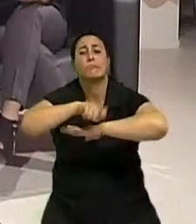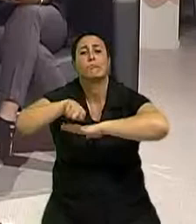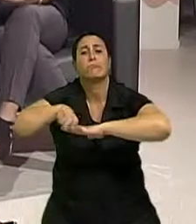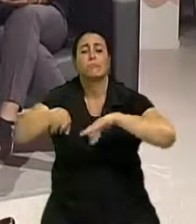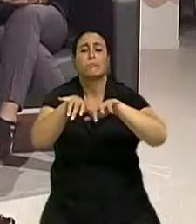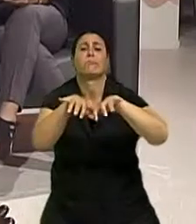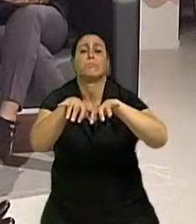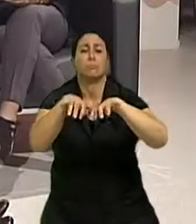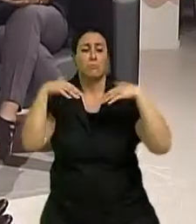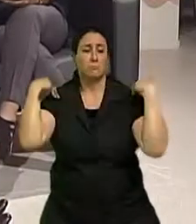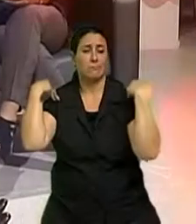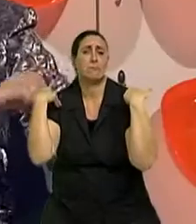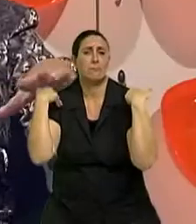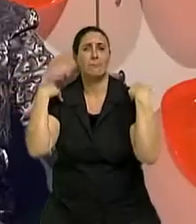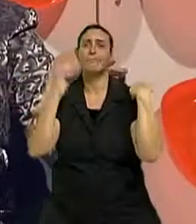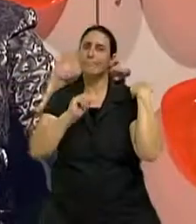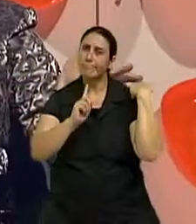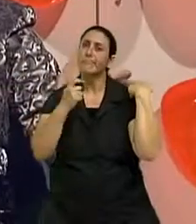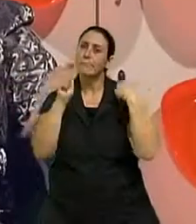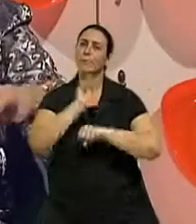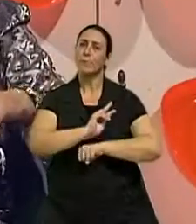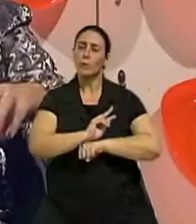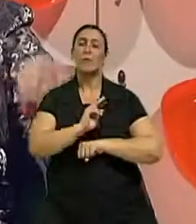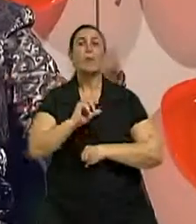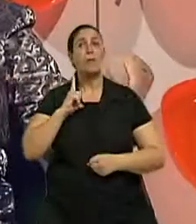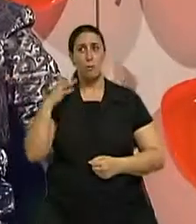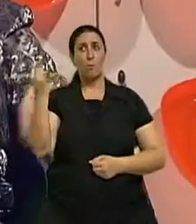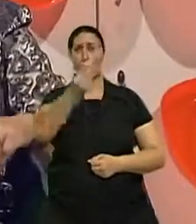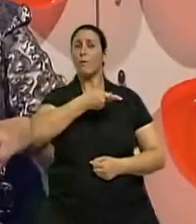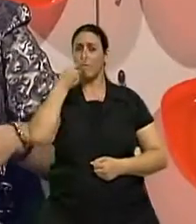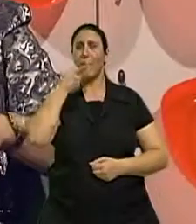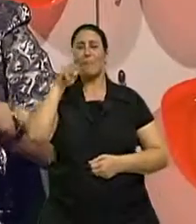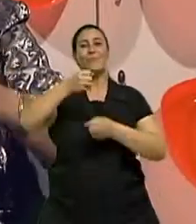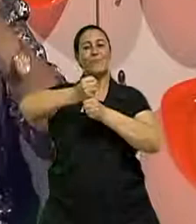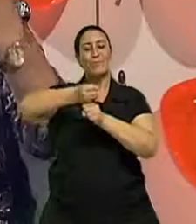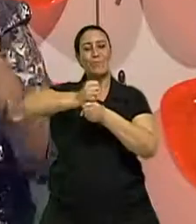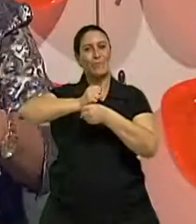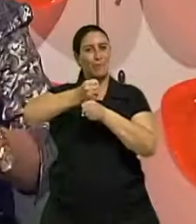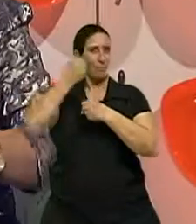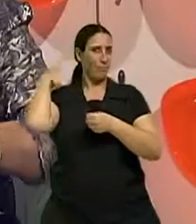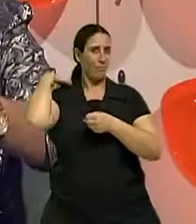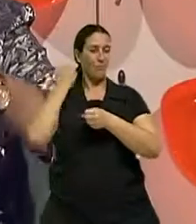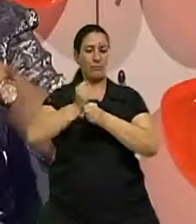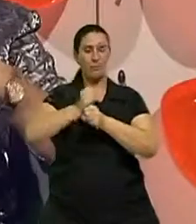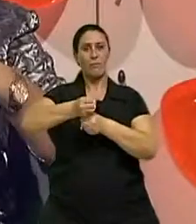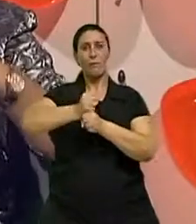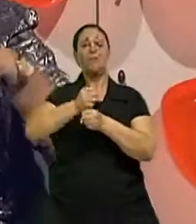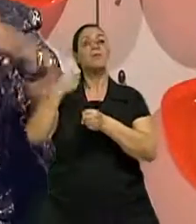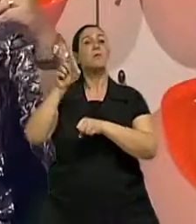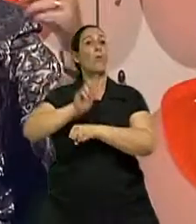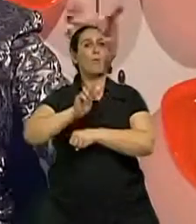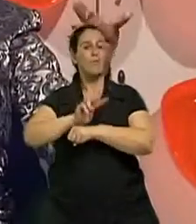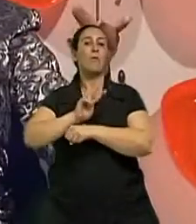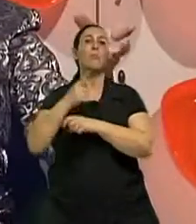Isso, isso hoje tem até especialidades que falam sobre ergonomia, né? Exato. Mas, né, nos escritórios,